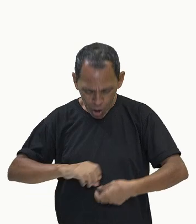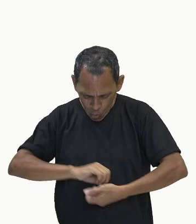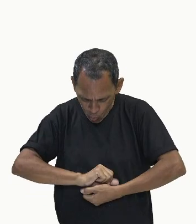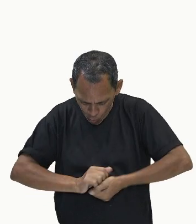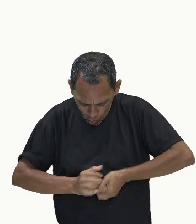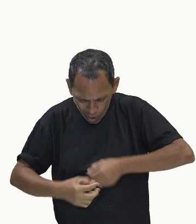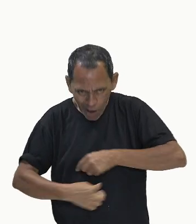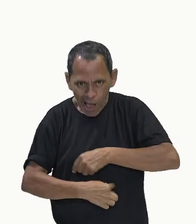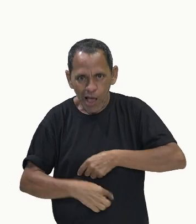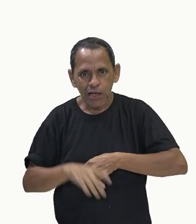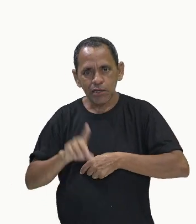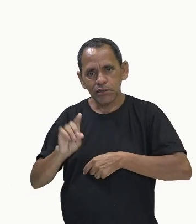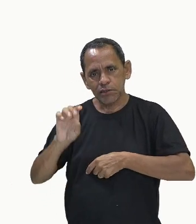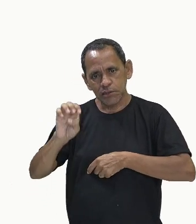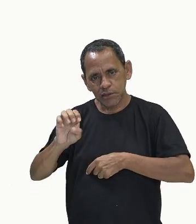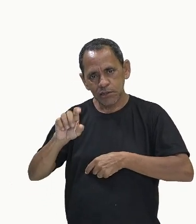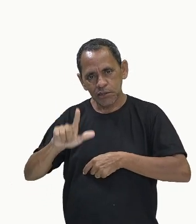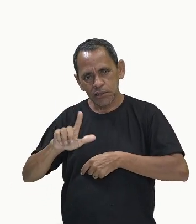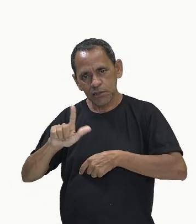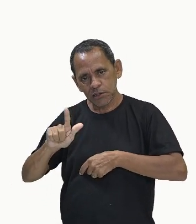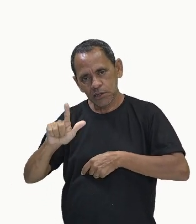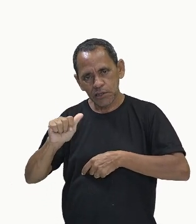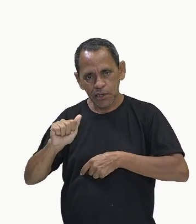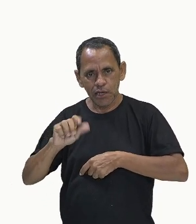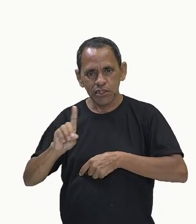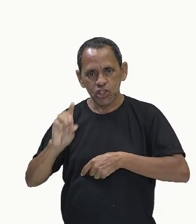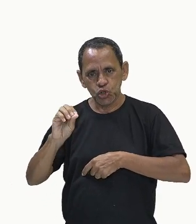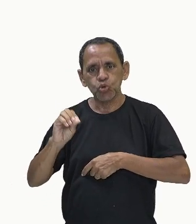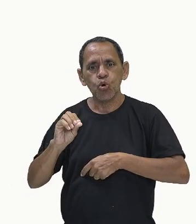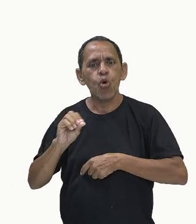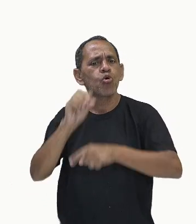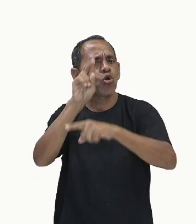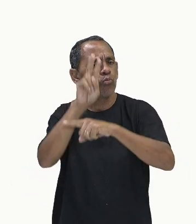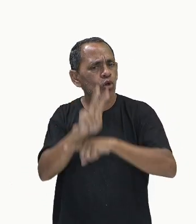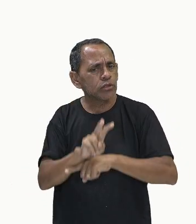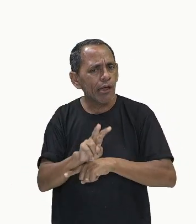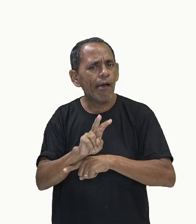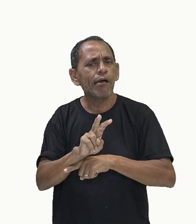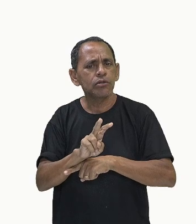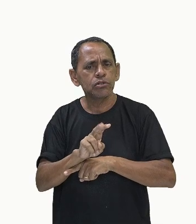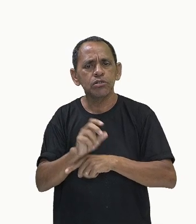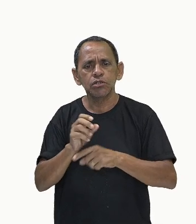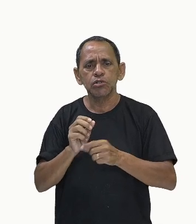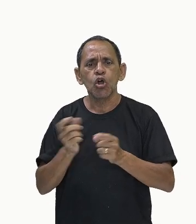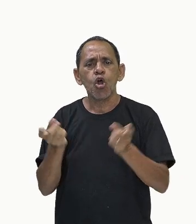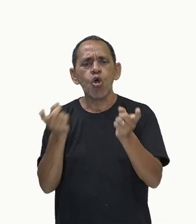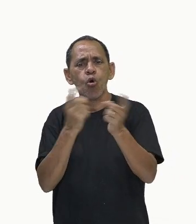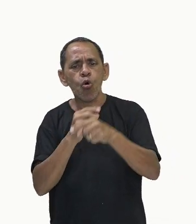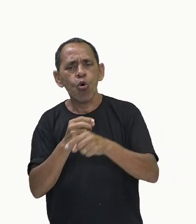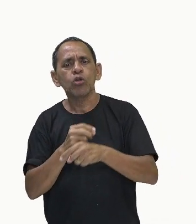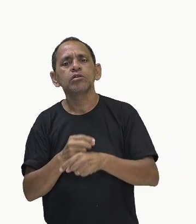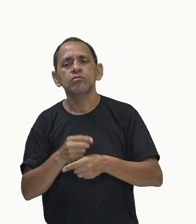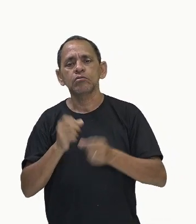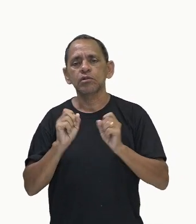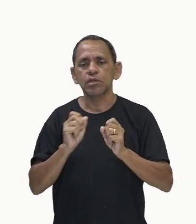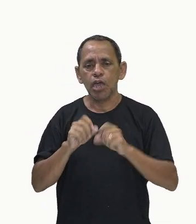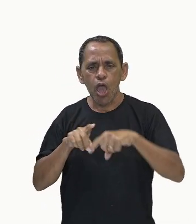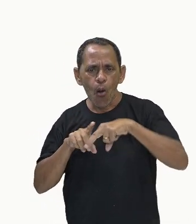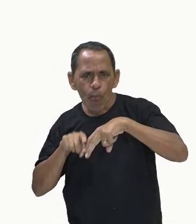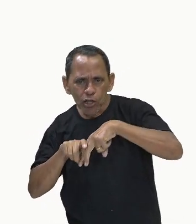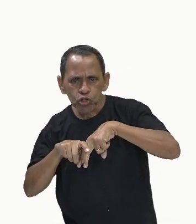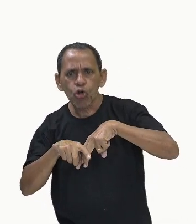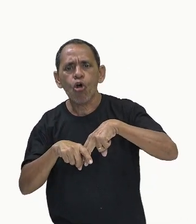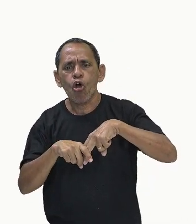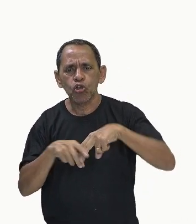apresentada as placas de pé, que protegem contra patógenos presentes no alimento, fazendo um adendo aí, uma